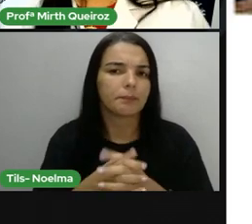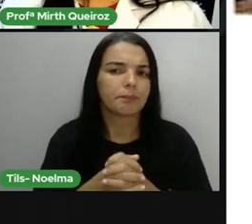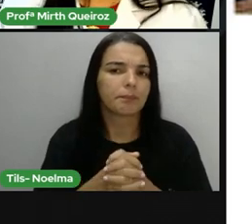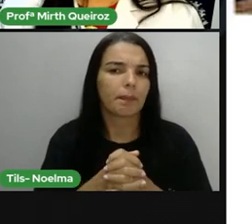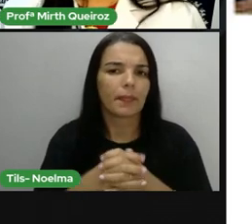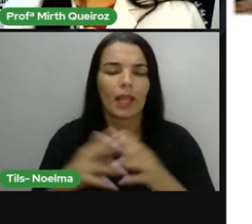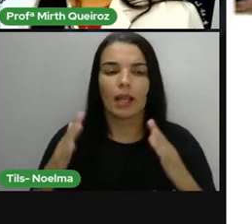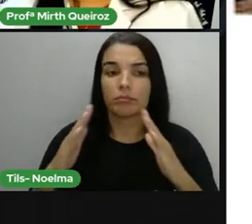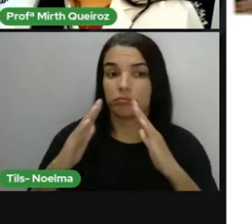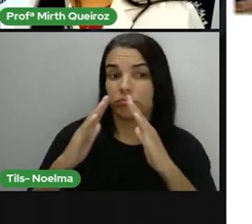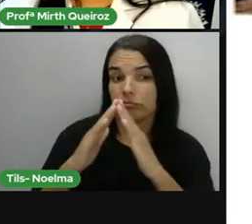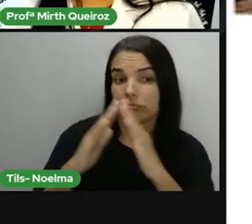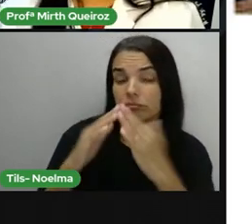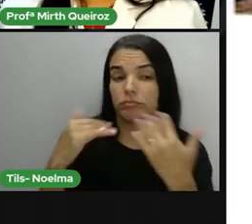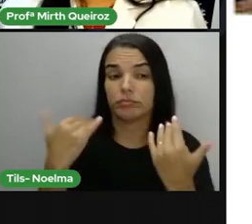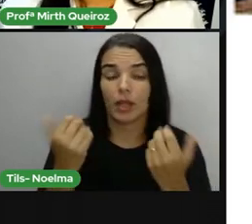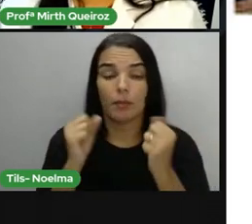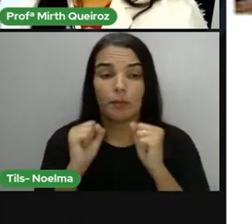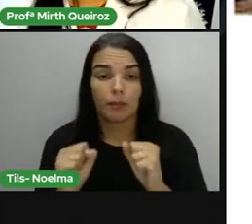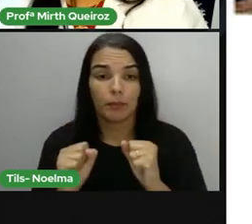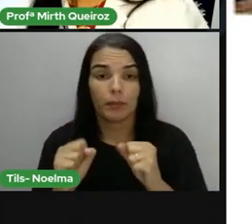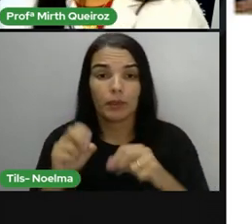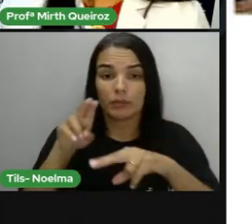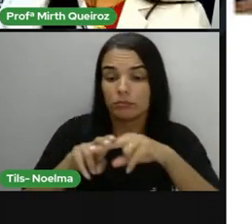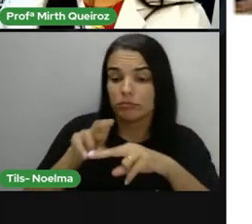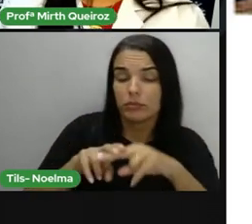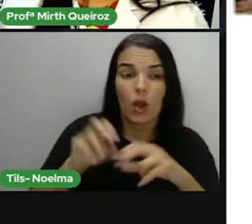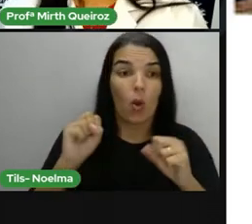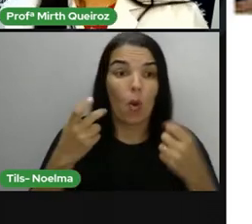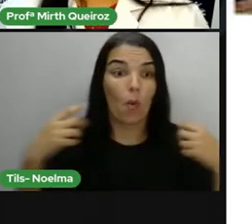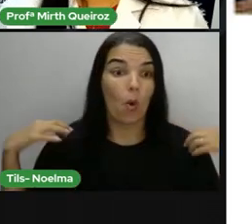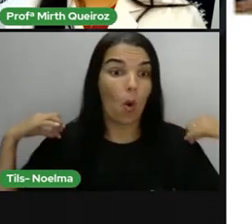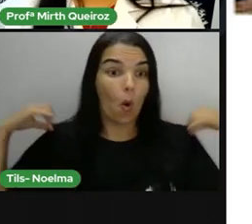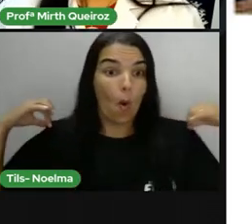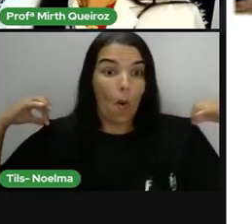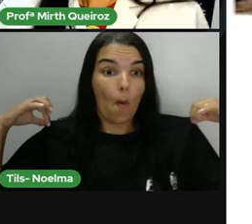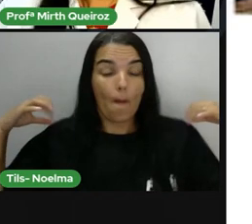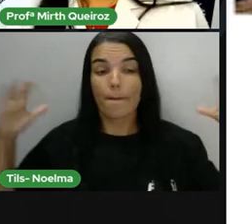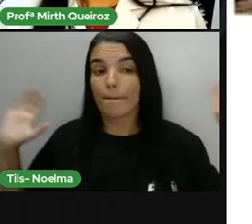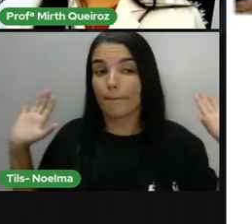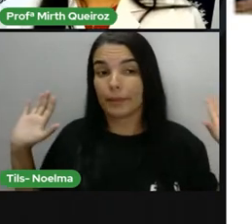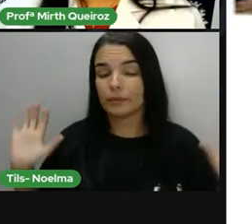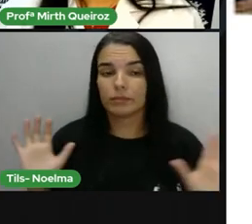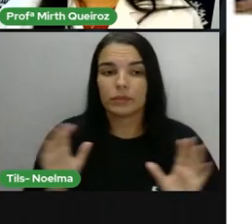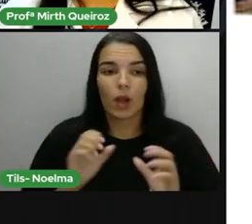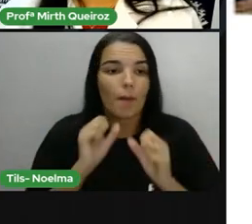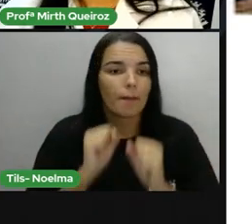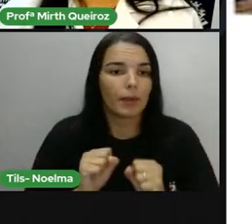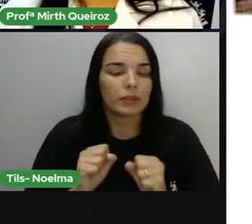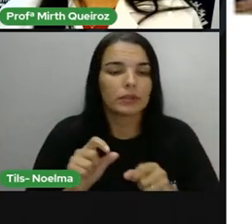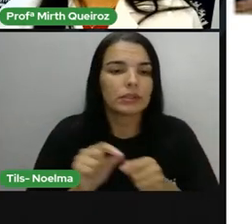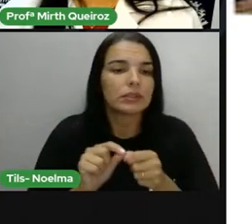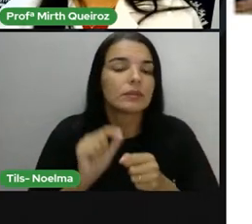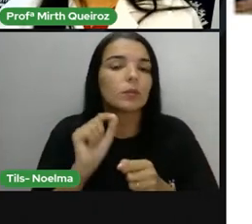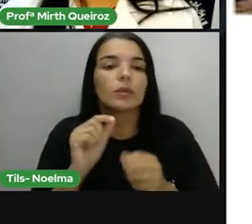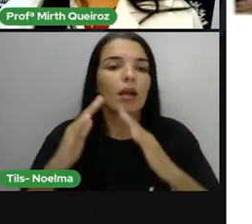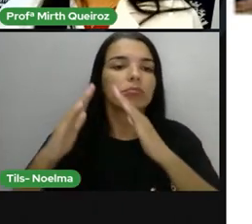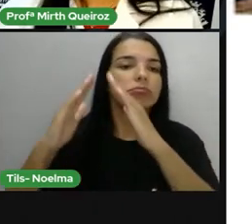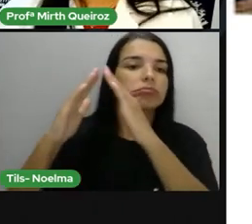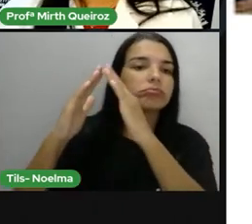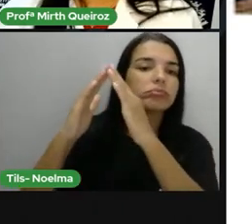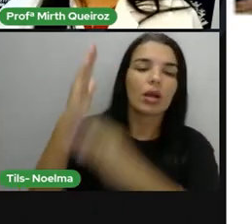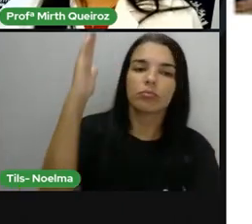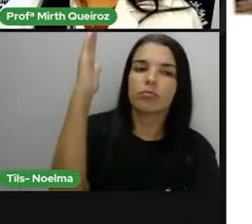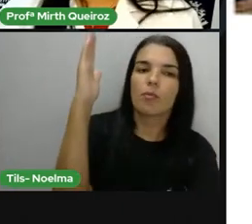Se locomover de um lugar para outro, né? Por exemplo, a questão da vestimenta, a gente veste, a gente sai e tal. Ou pode ser imóveis, que pode ser um